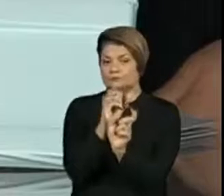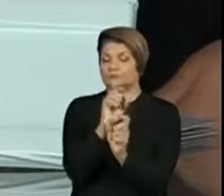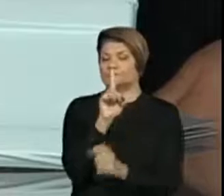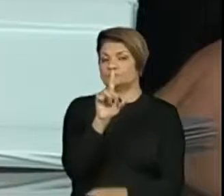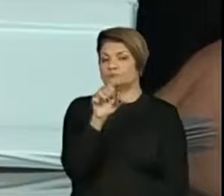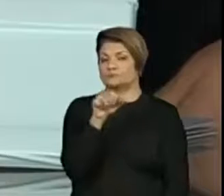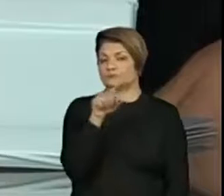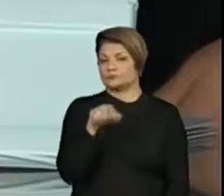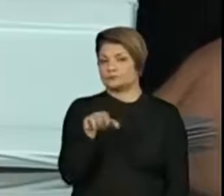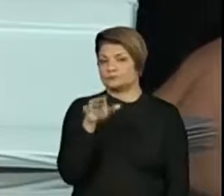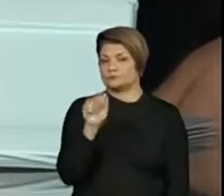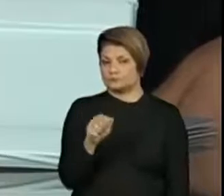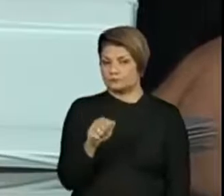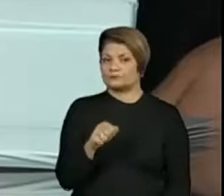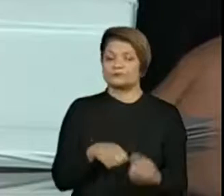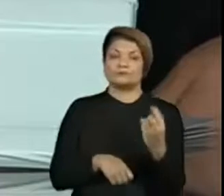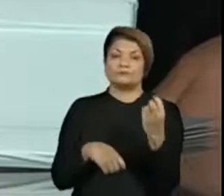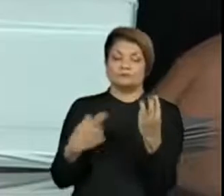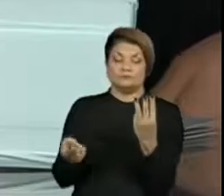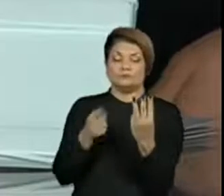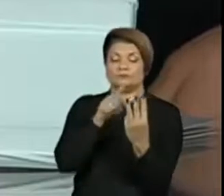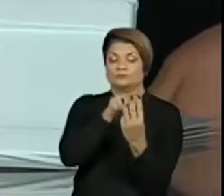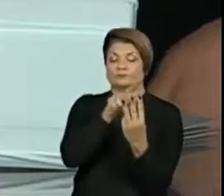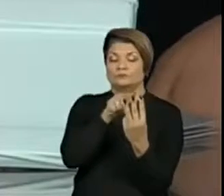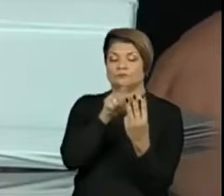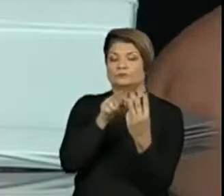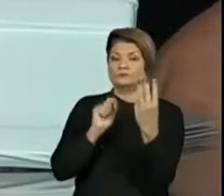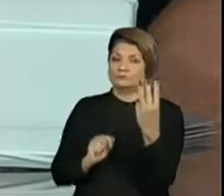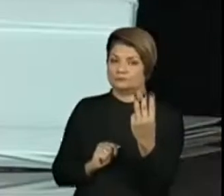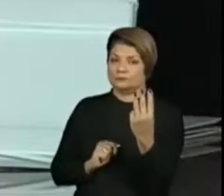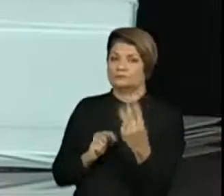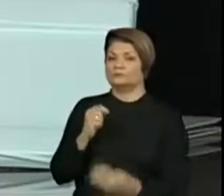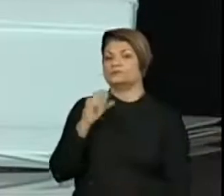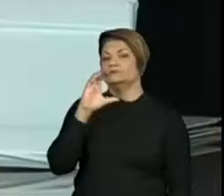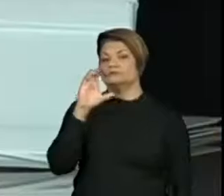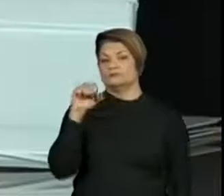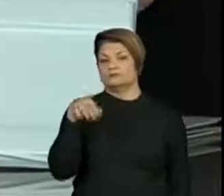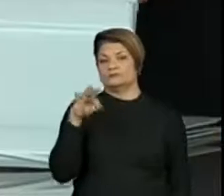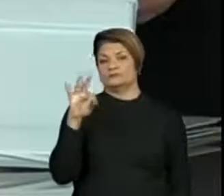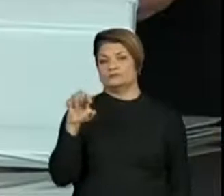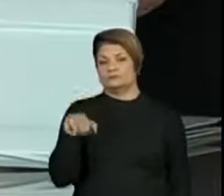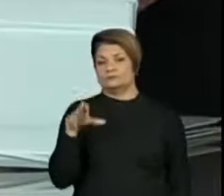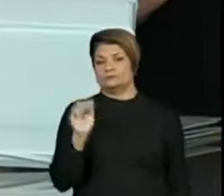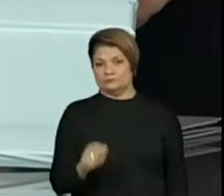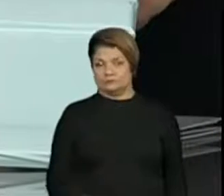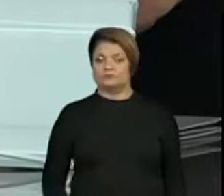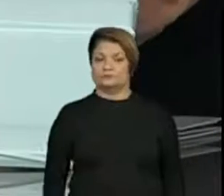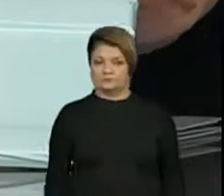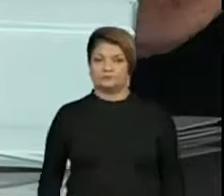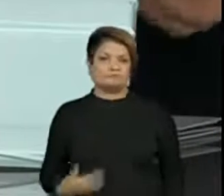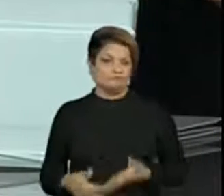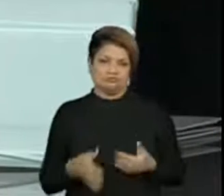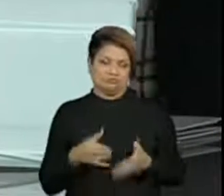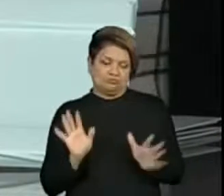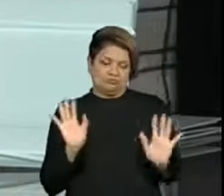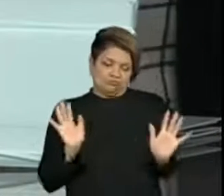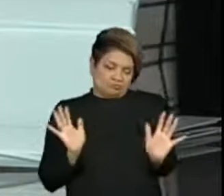E as centenas, ela tem aqui três algarismos. Ok? Independente da cor ser diferente.